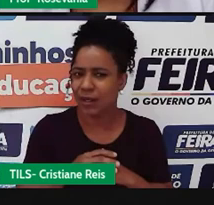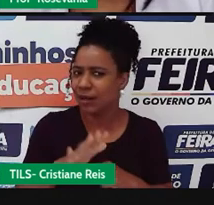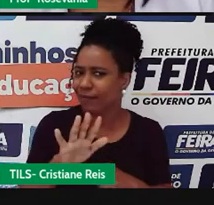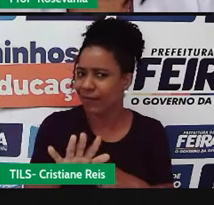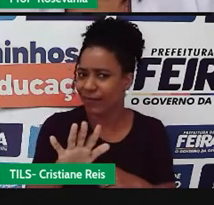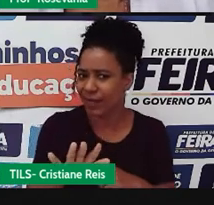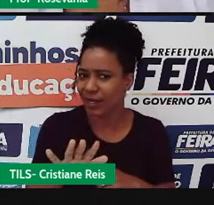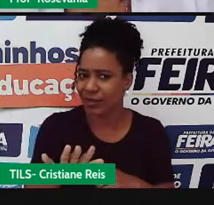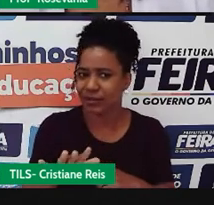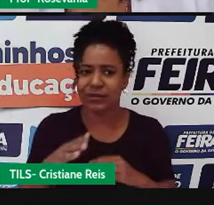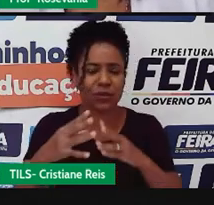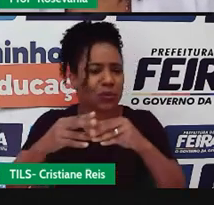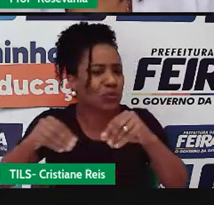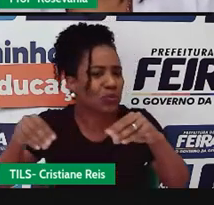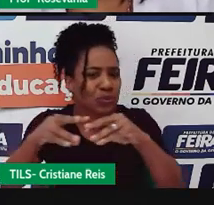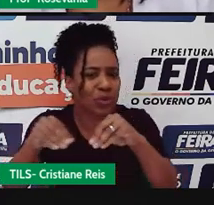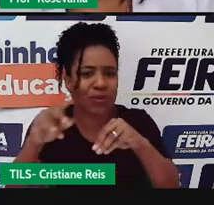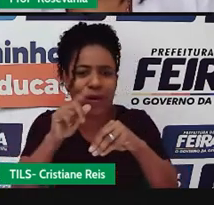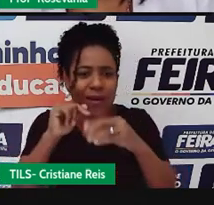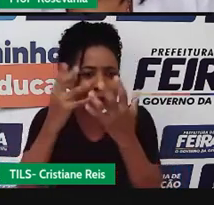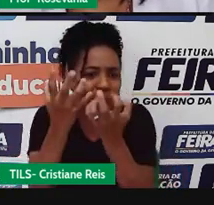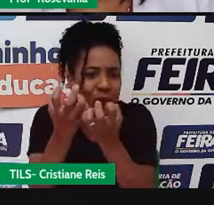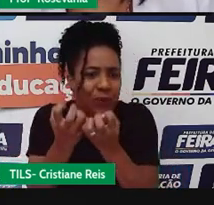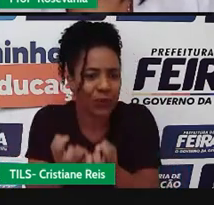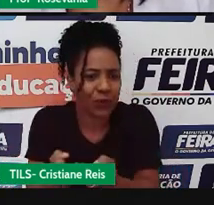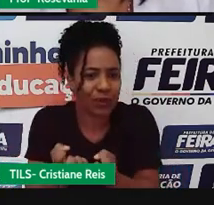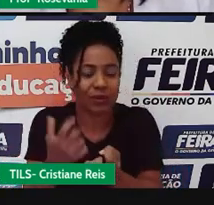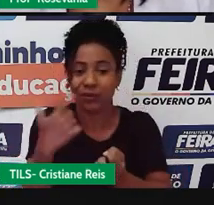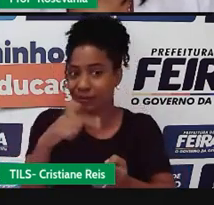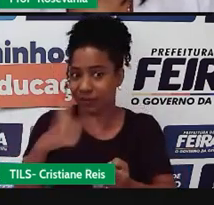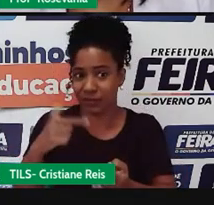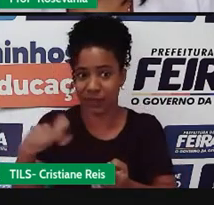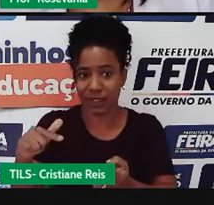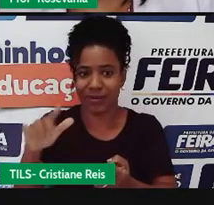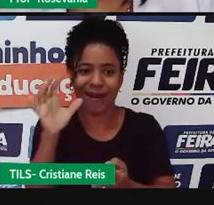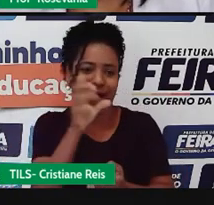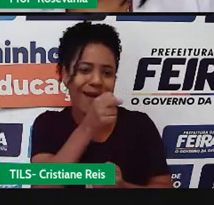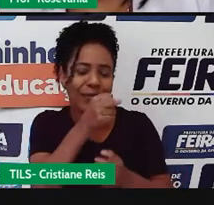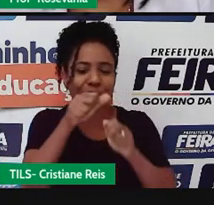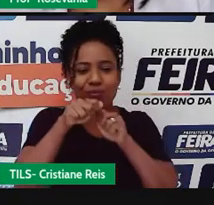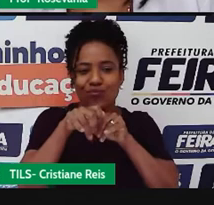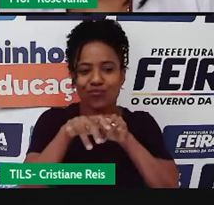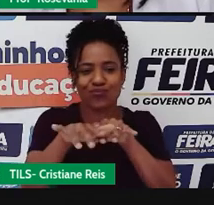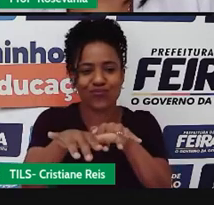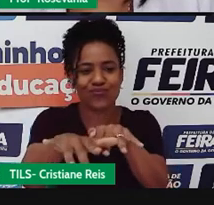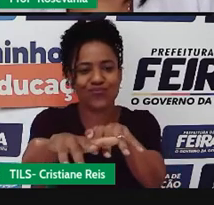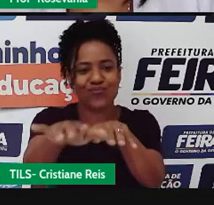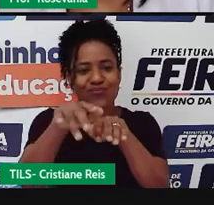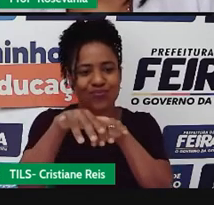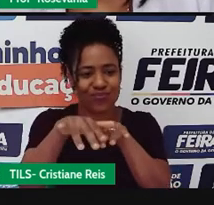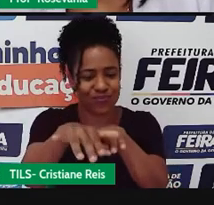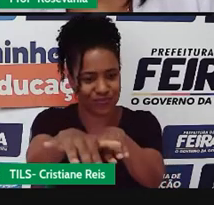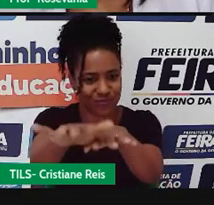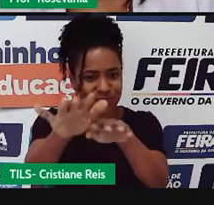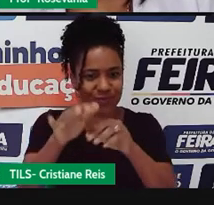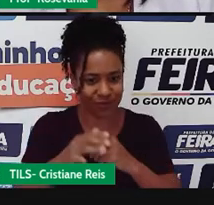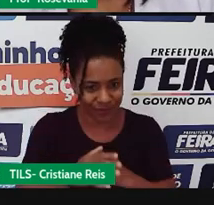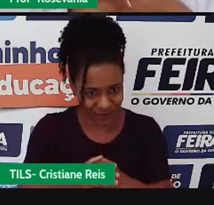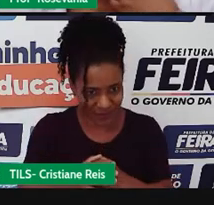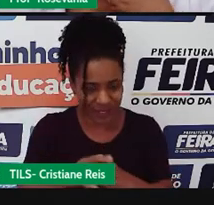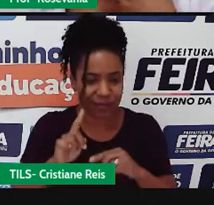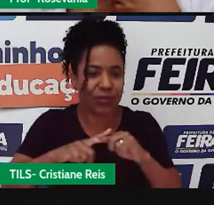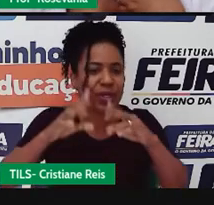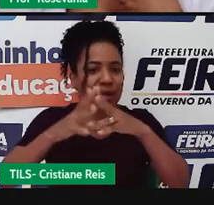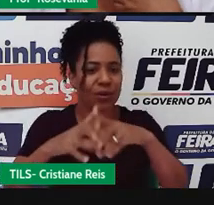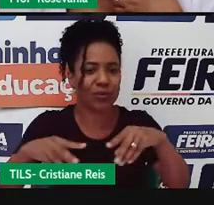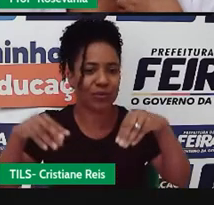diminui sensivelmente, porque não dá tempo manter o processo de infiltração no solo, porque rapidamente ele é